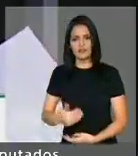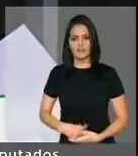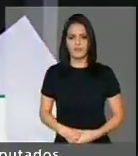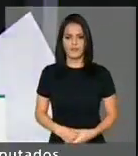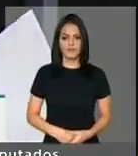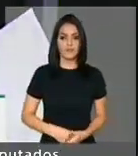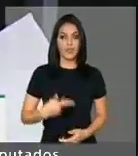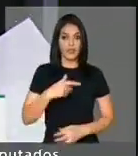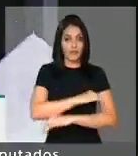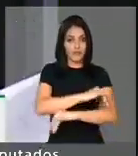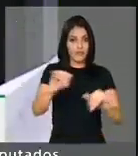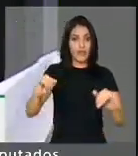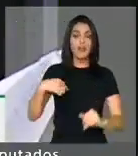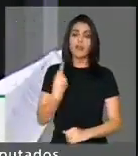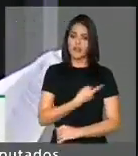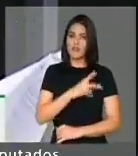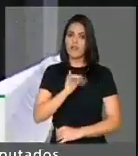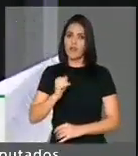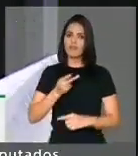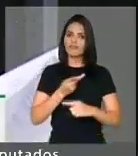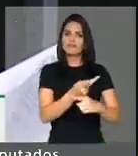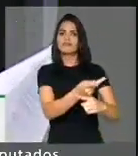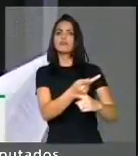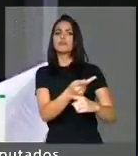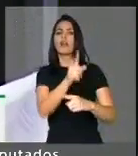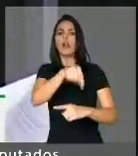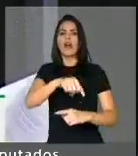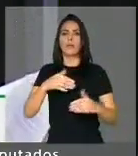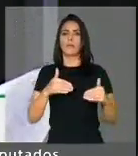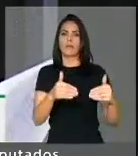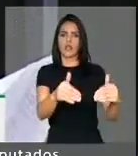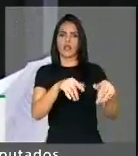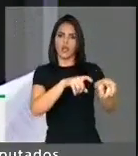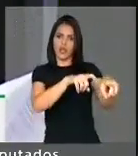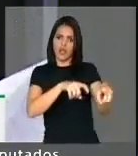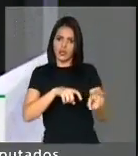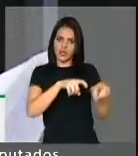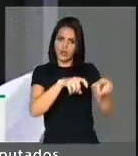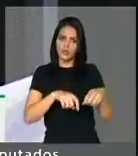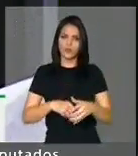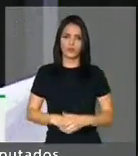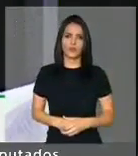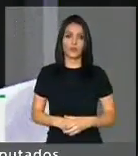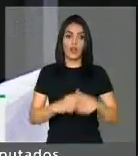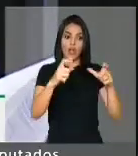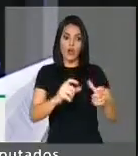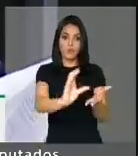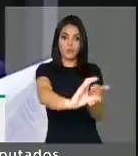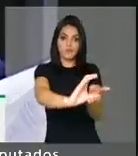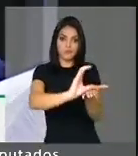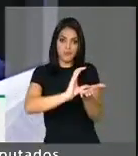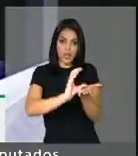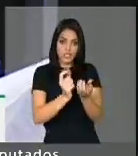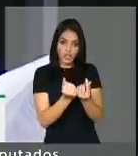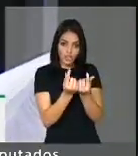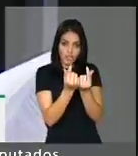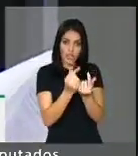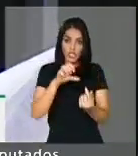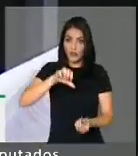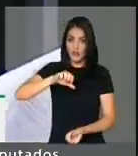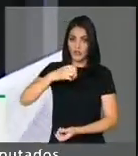vamos, sim, buscar junto ao Ministério da Agricultura, local onde foi alocada essa emenda, e poder